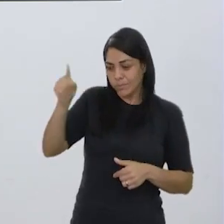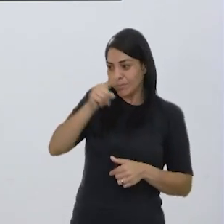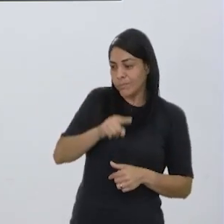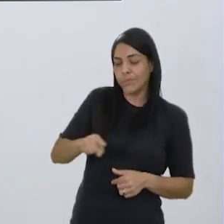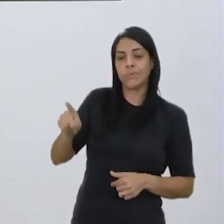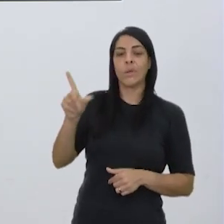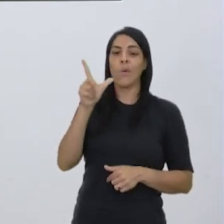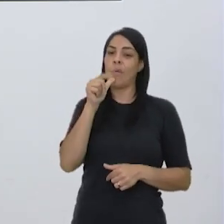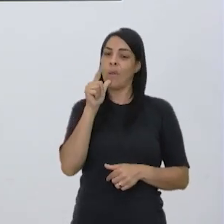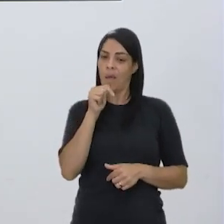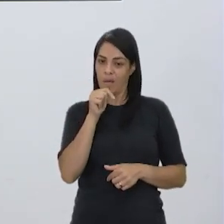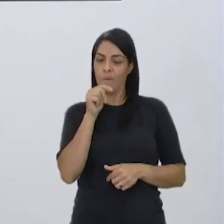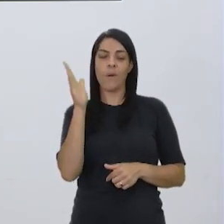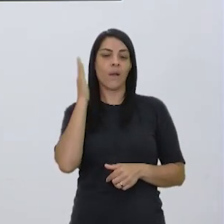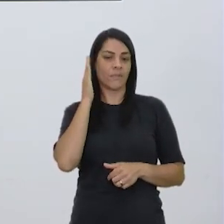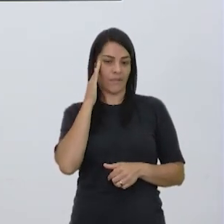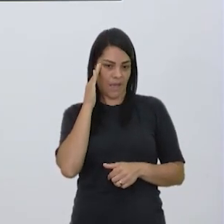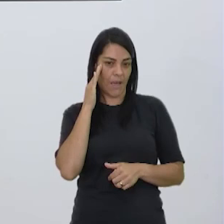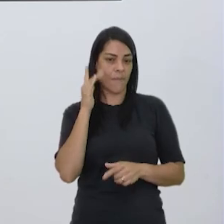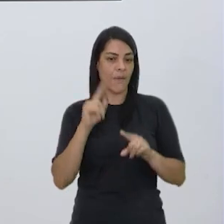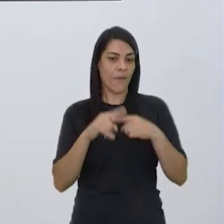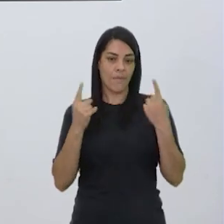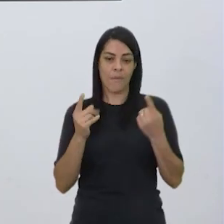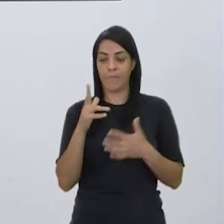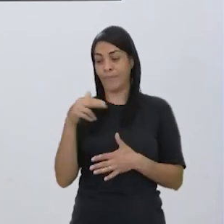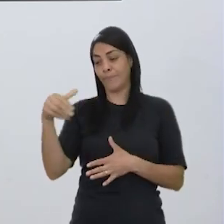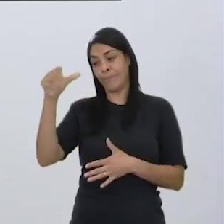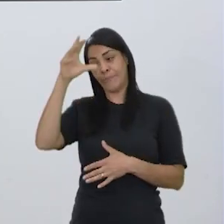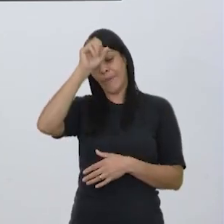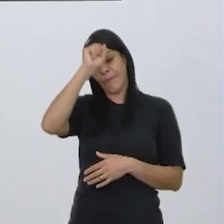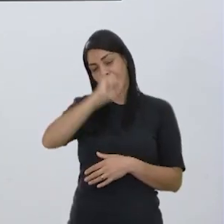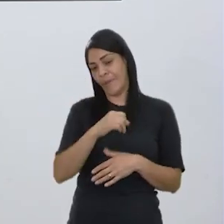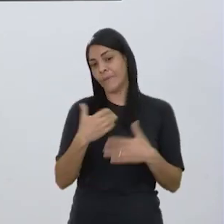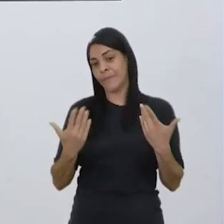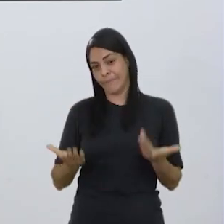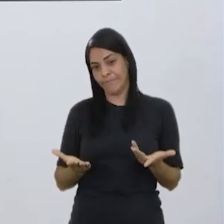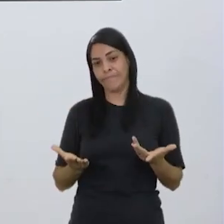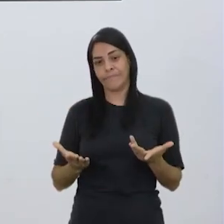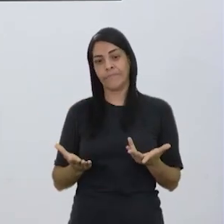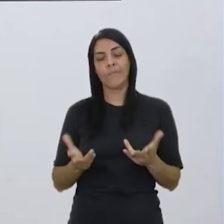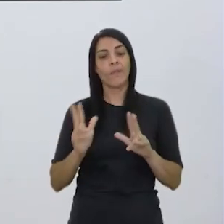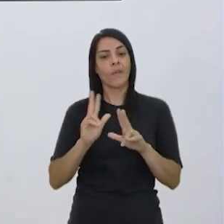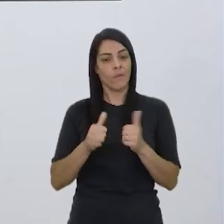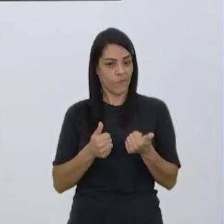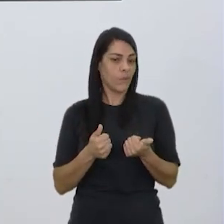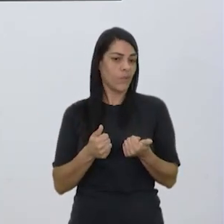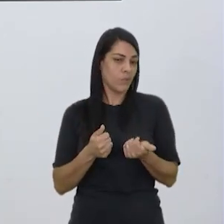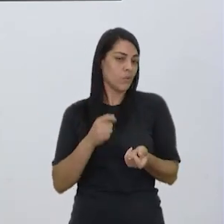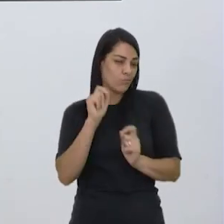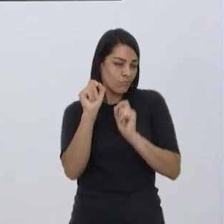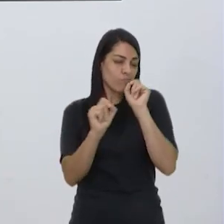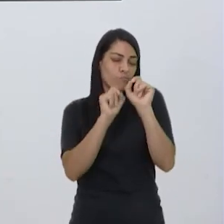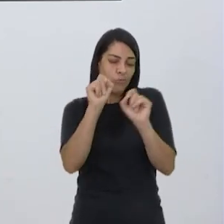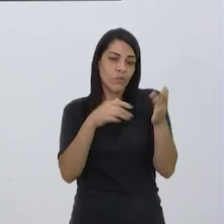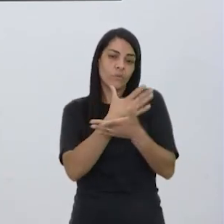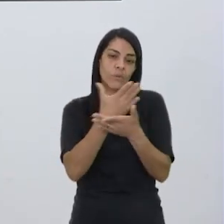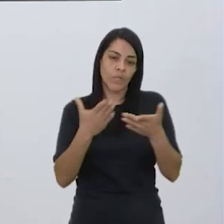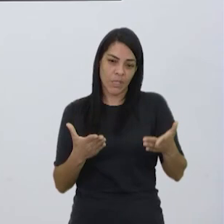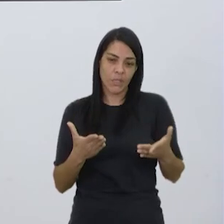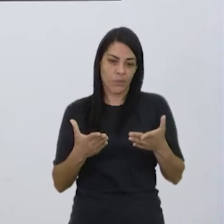cansado de ver, mas parece que nunca aprende, né? Então é por esse motivo que a gente passa,